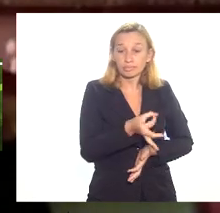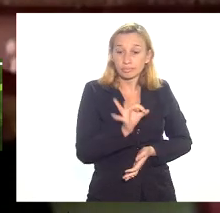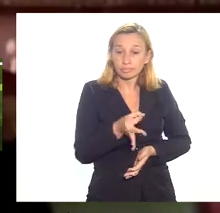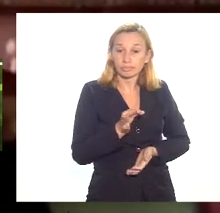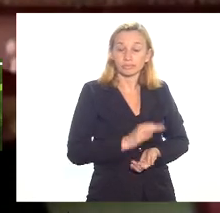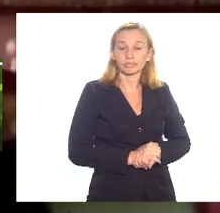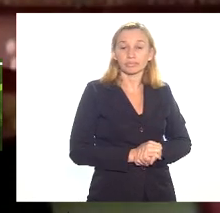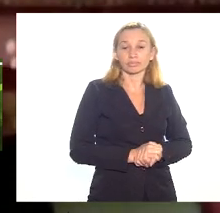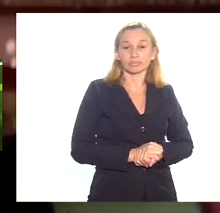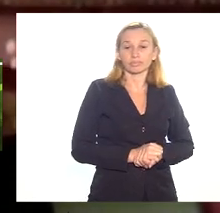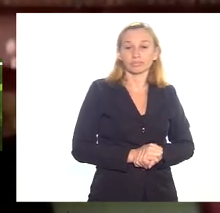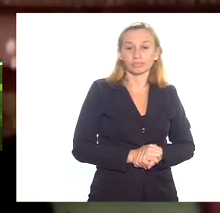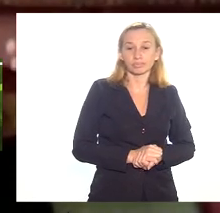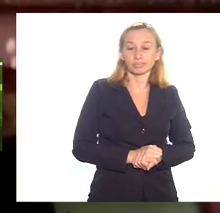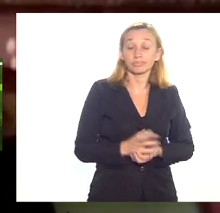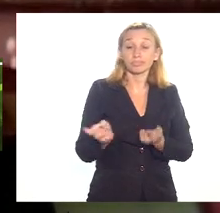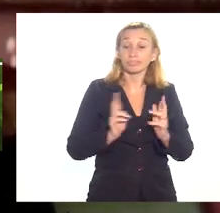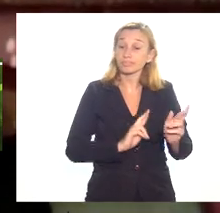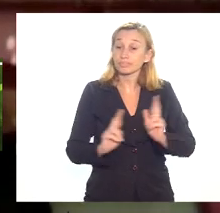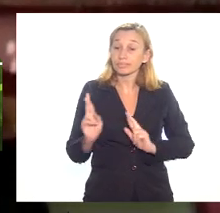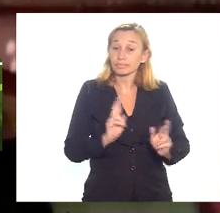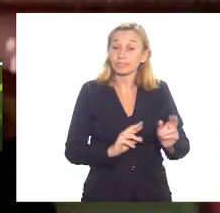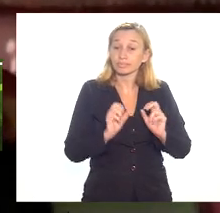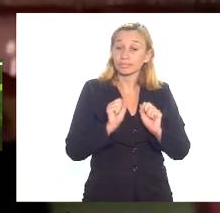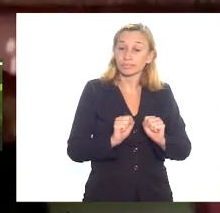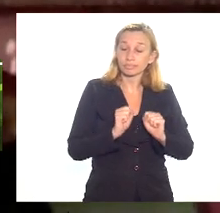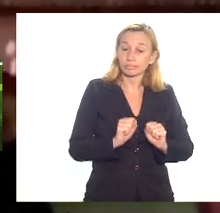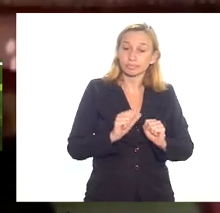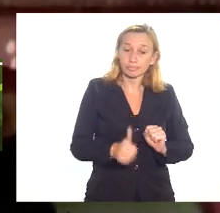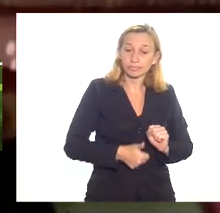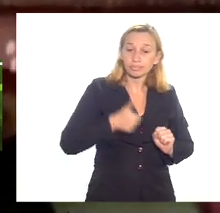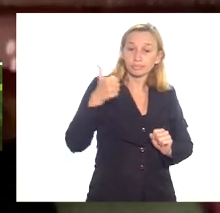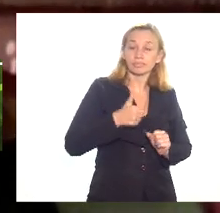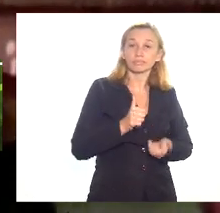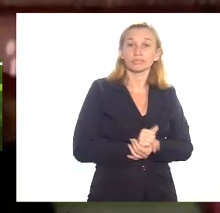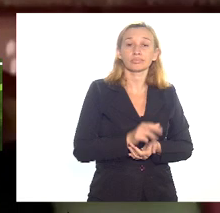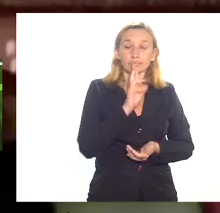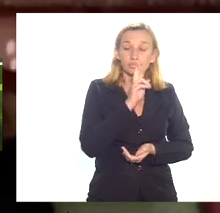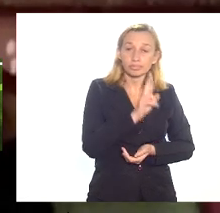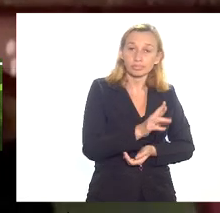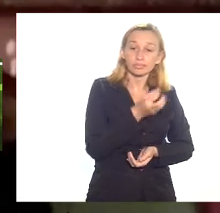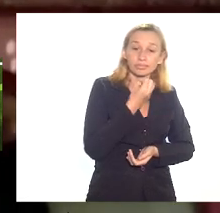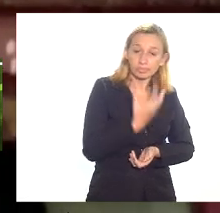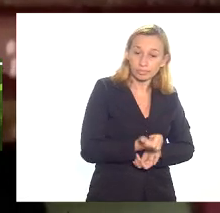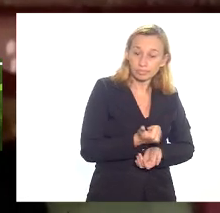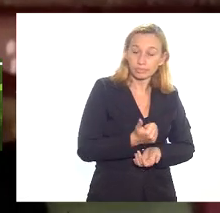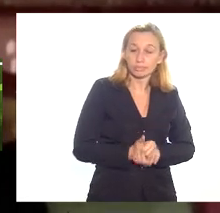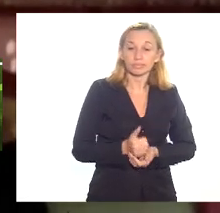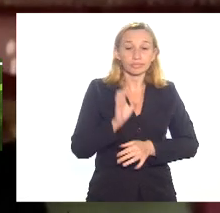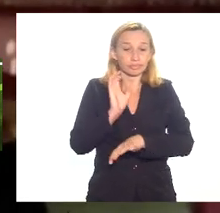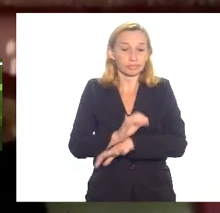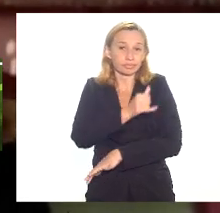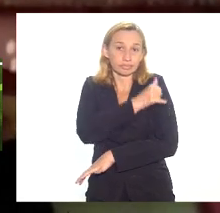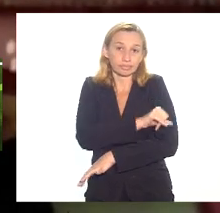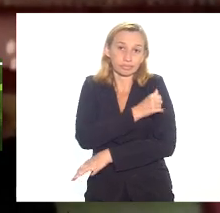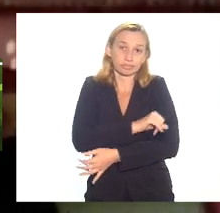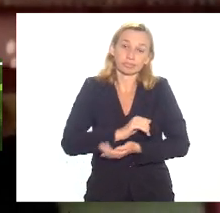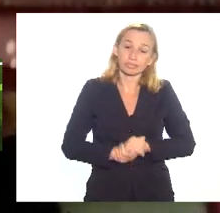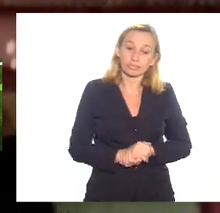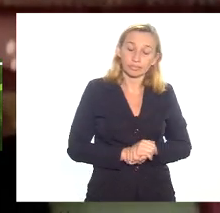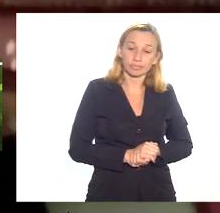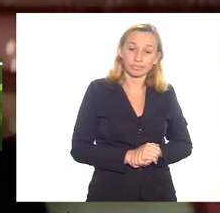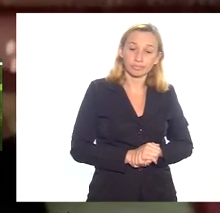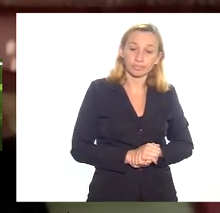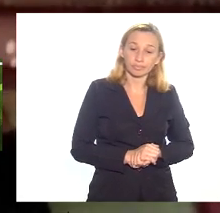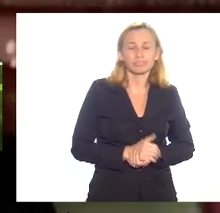uma relação que possa incidir em resposta e o que se está fazendo com o estado do Rio de Janeiro para